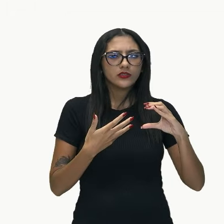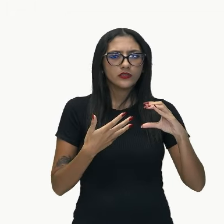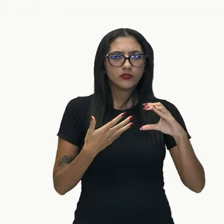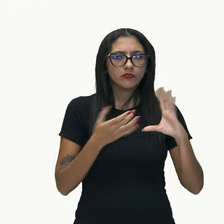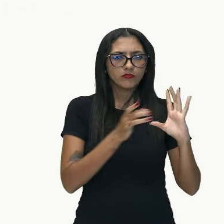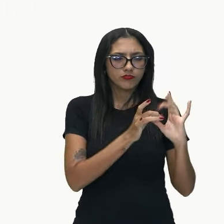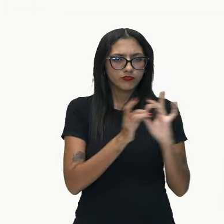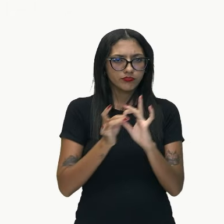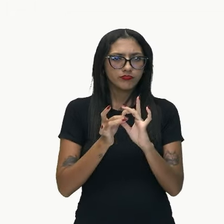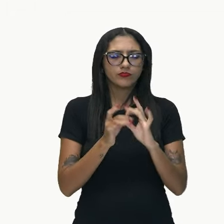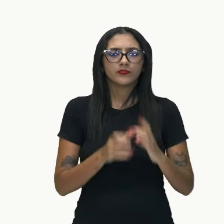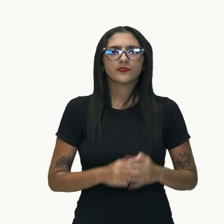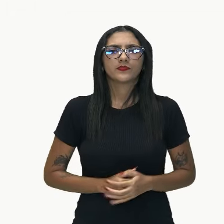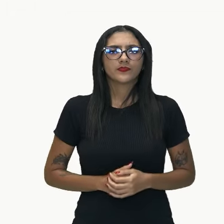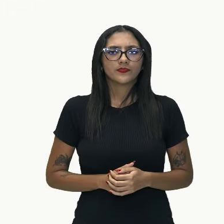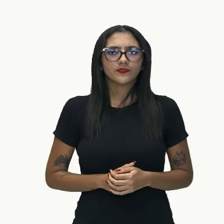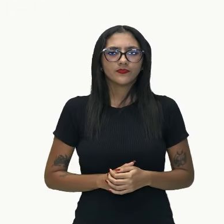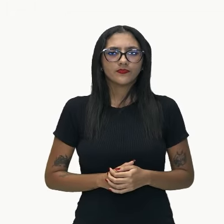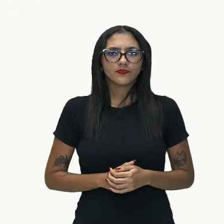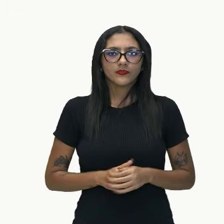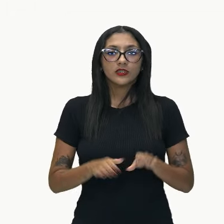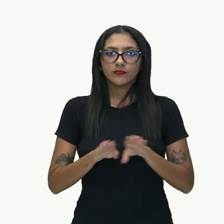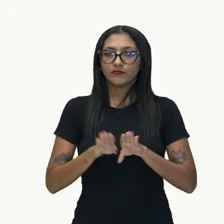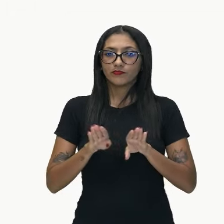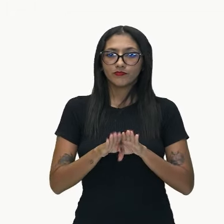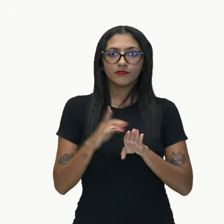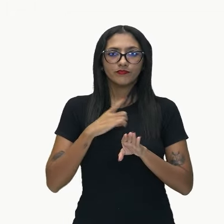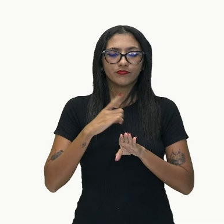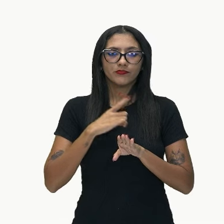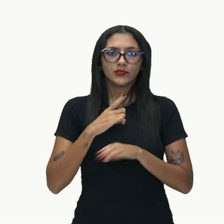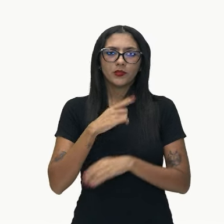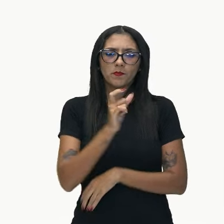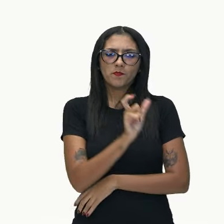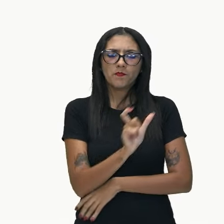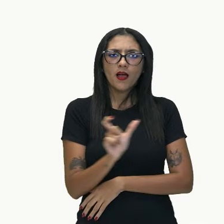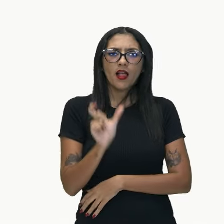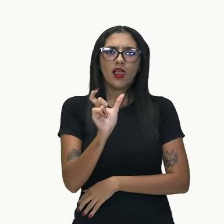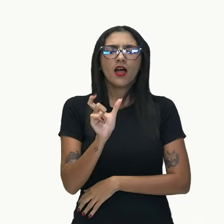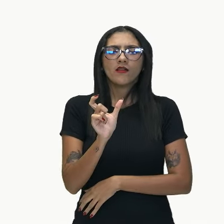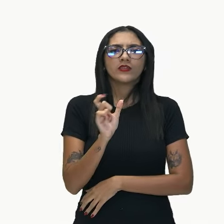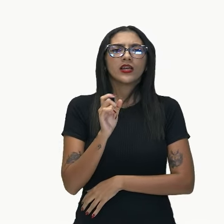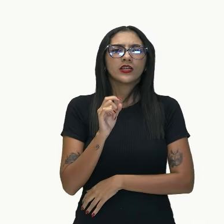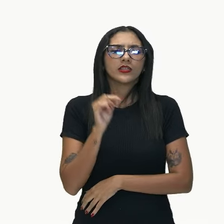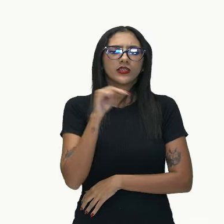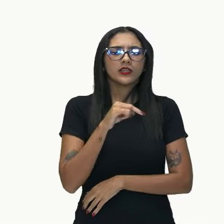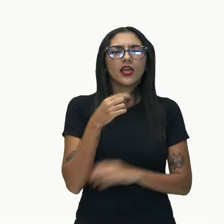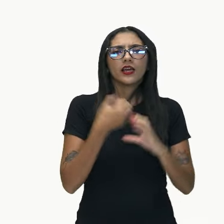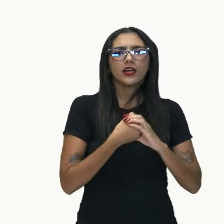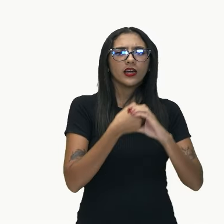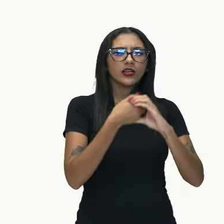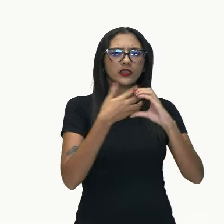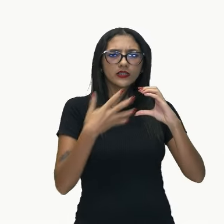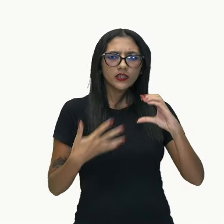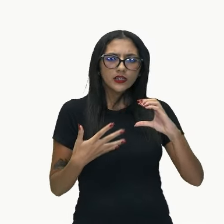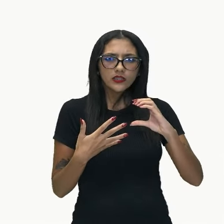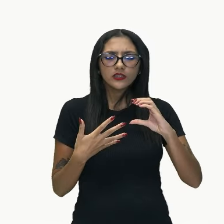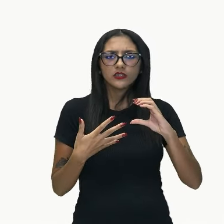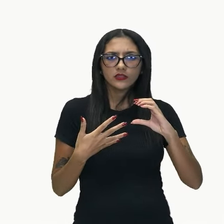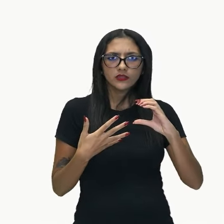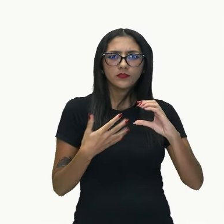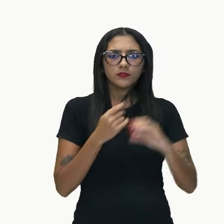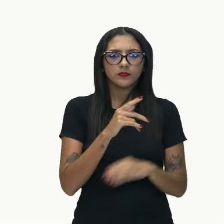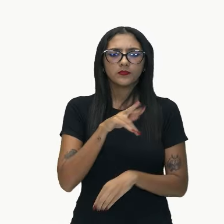e eu tenho ali a palavrinha que dá qualidades, traz qualificações, que é o que a gente chama de